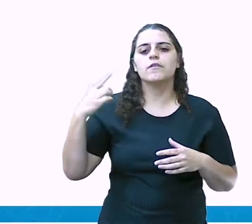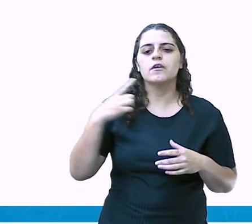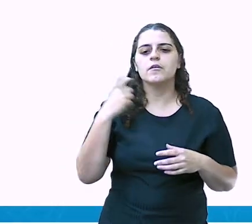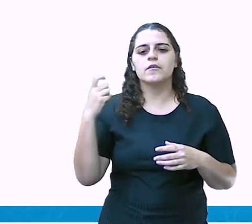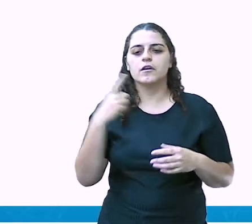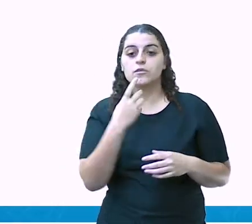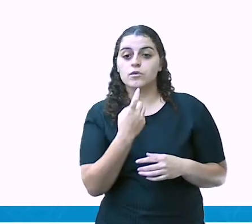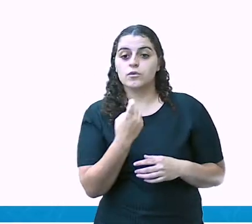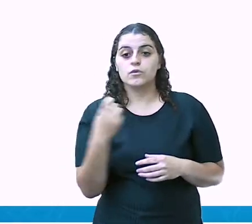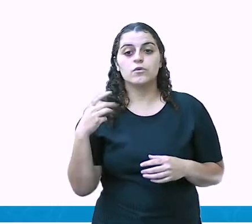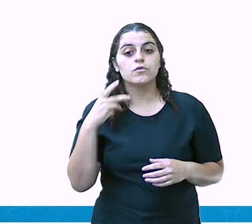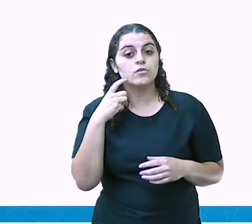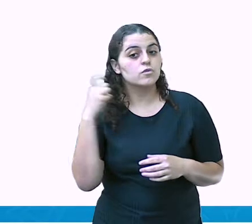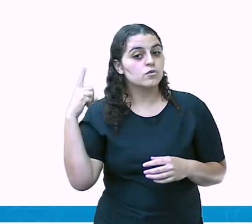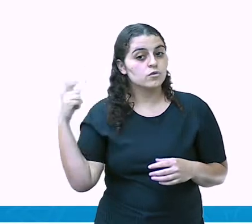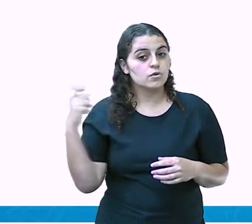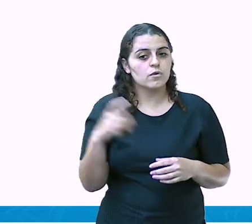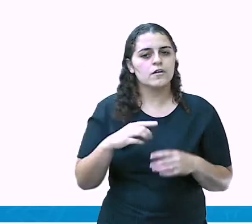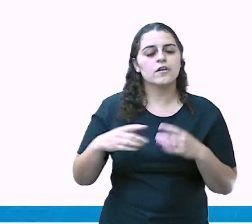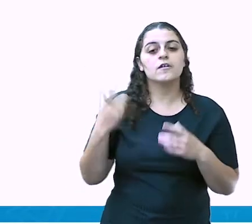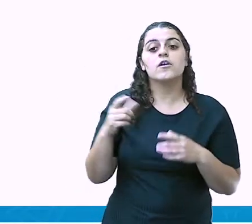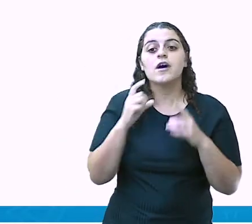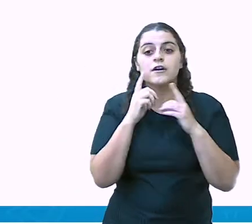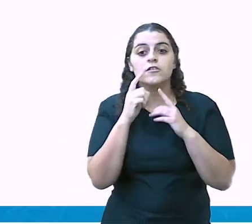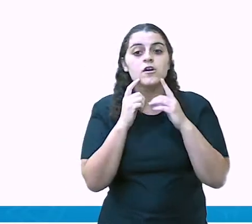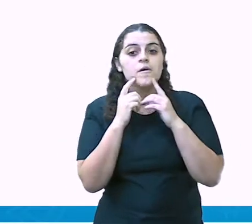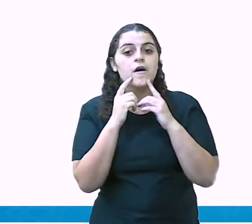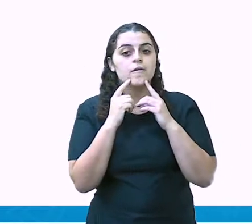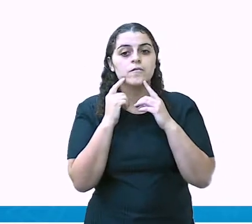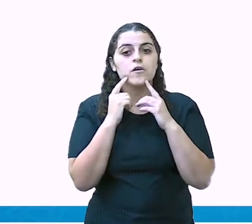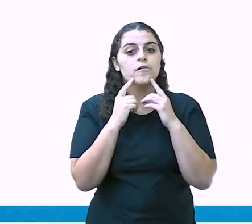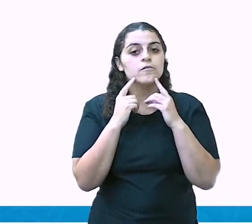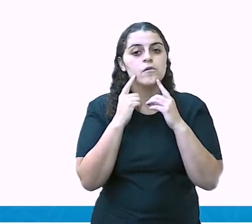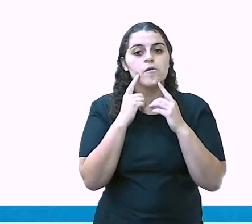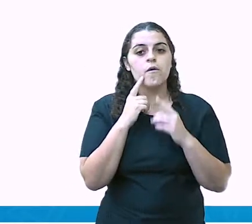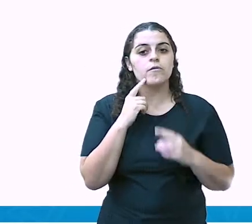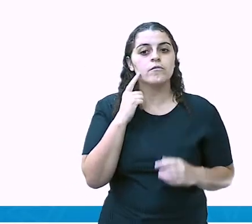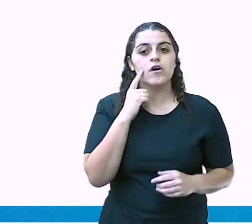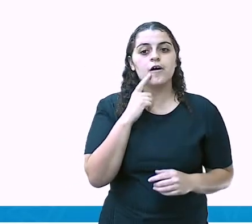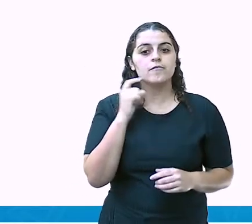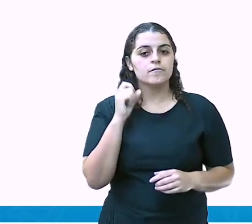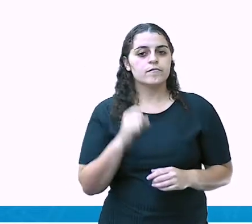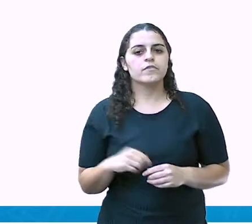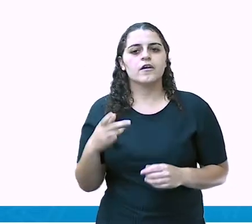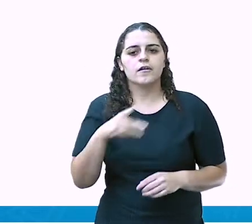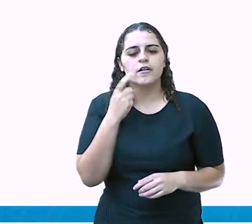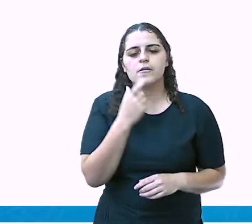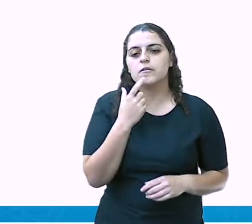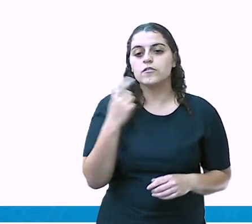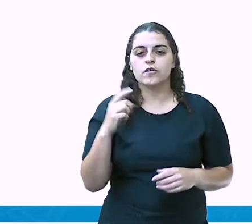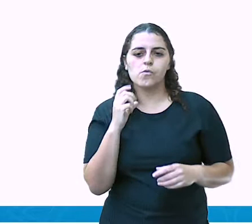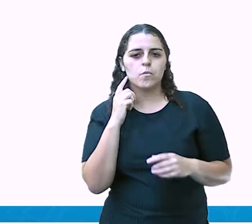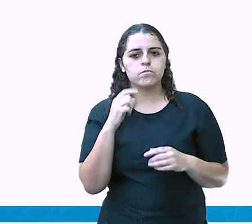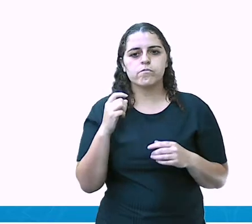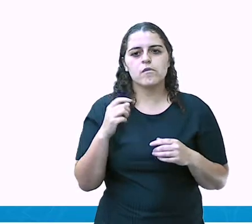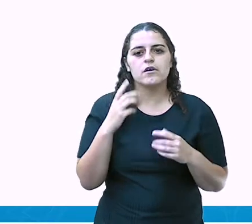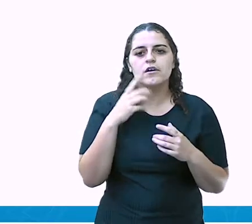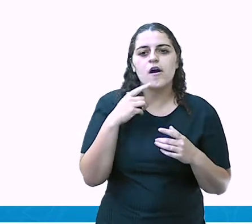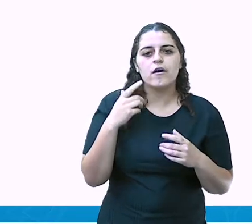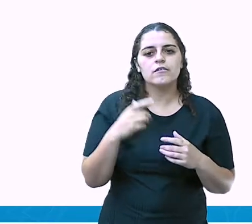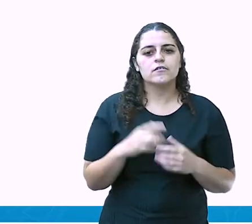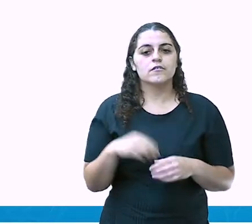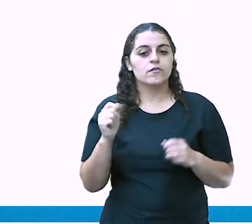produzam o som e esse som é articulado na boca pelos órgãos fonoarticulatórios, lábio, língua, bochecha, palato.